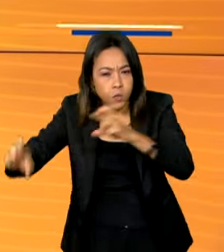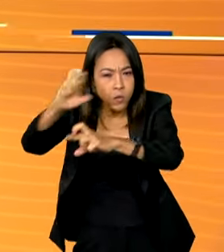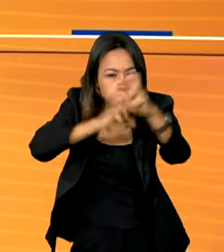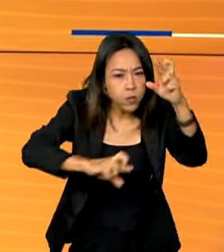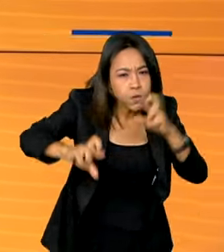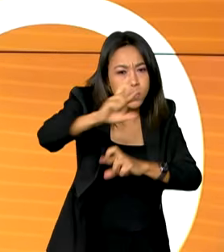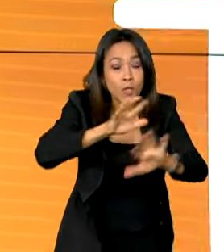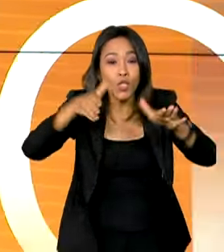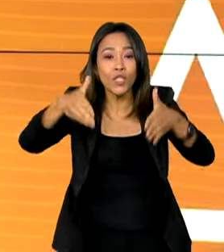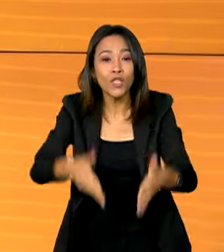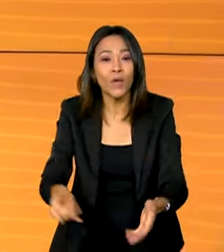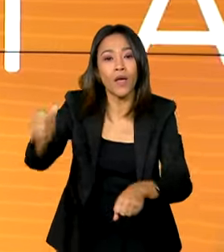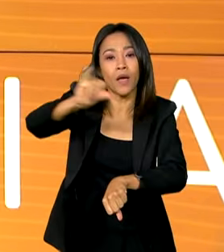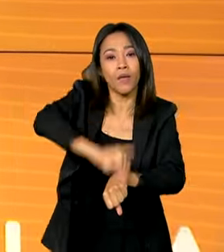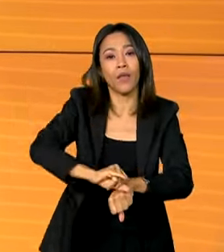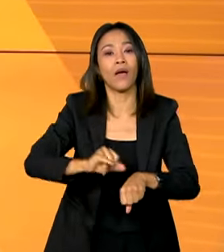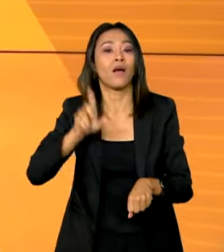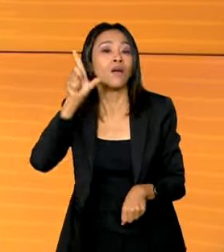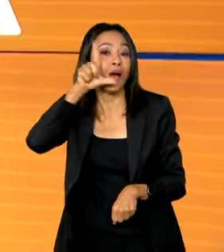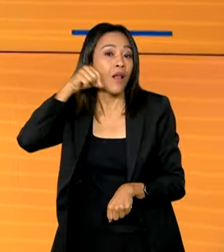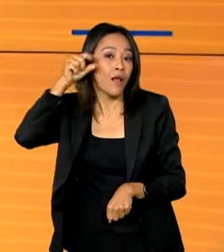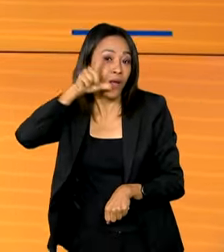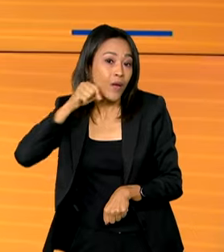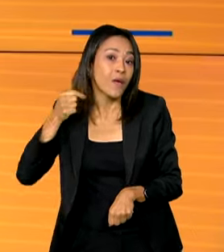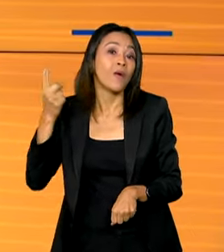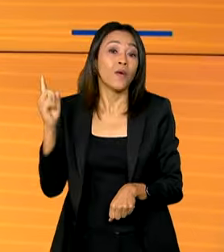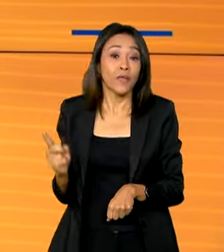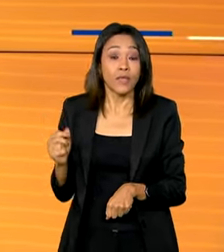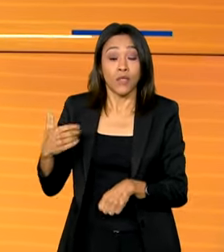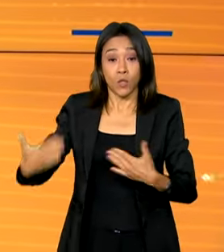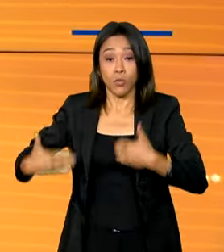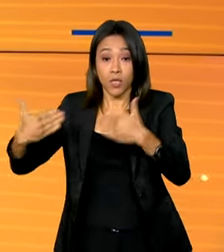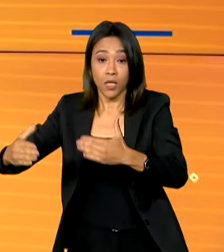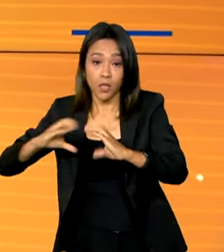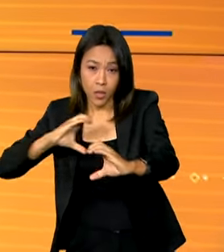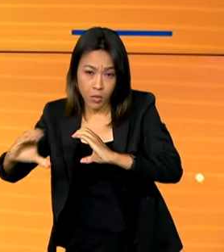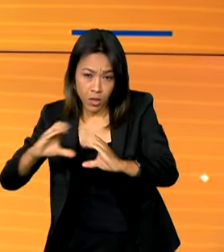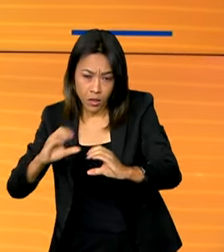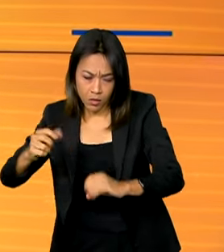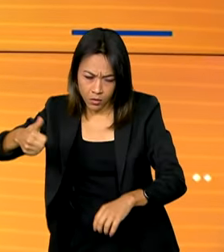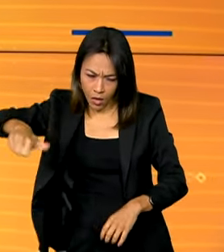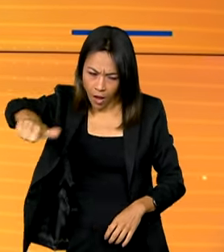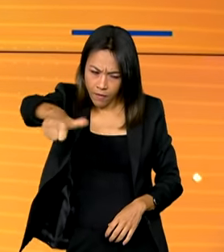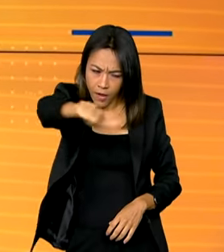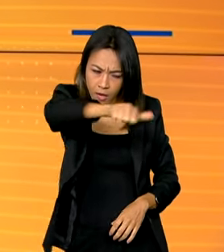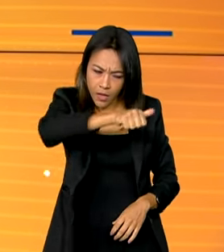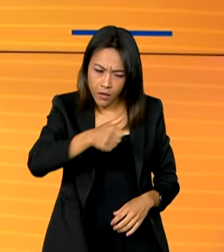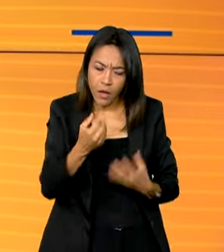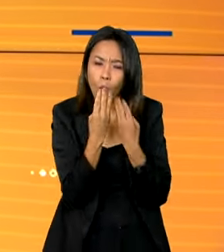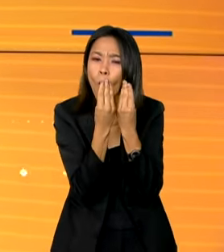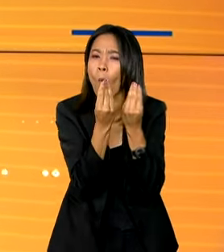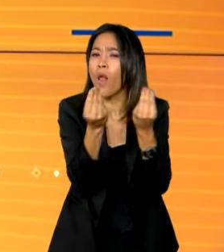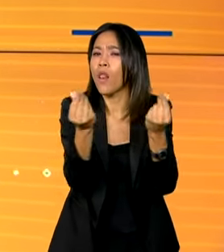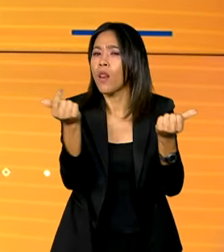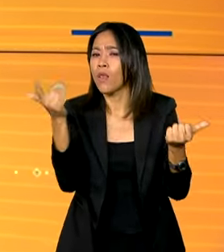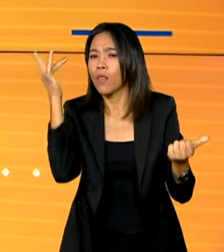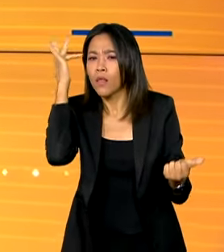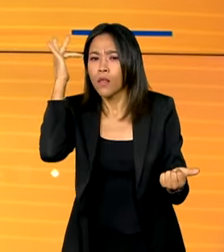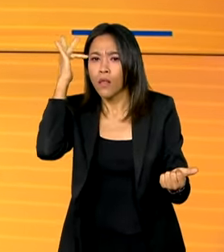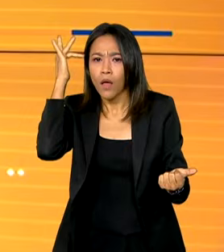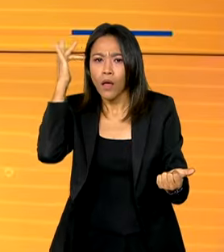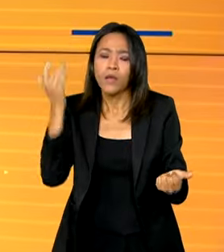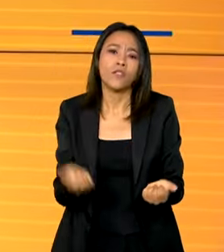capital de Alagoas. A iniciativa do Ministério das Comunicações avalia a qualidade dos serviços de telefonia e internet.